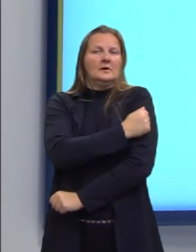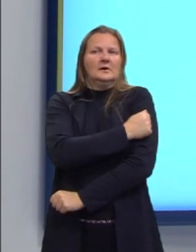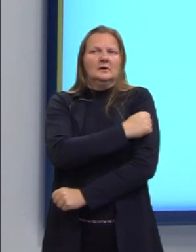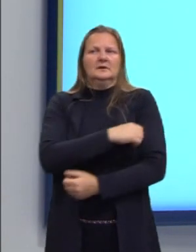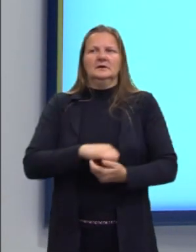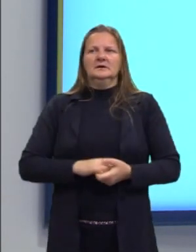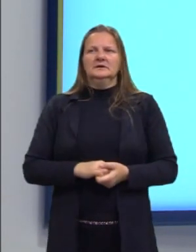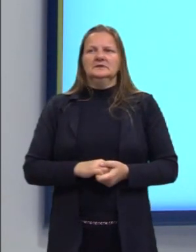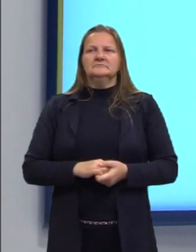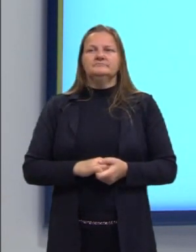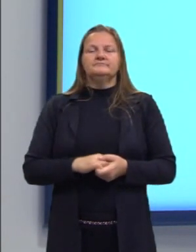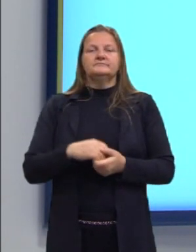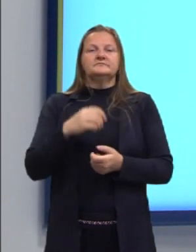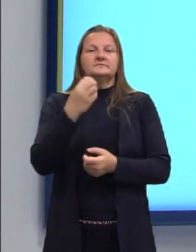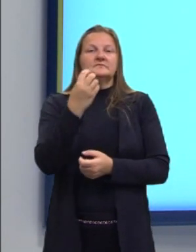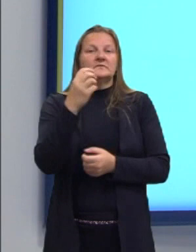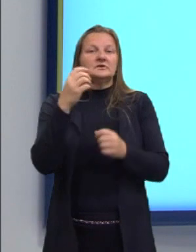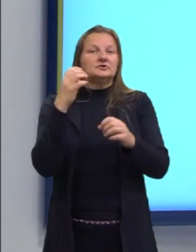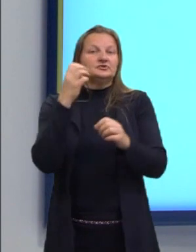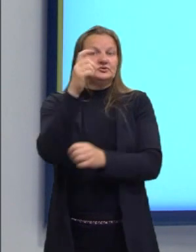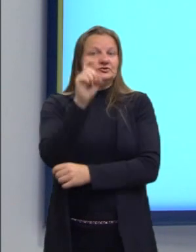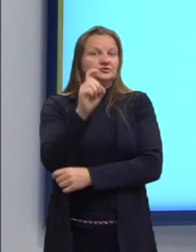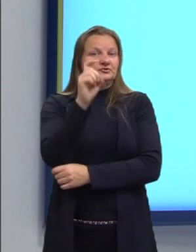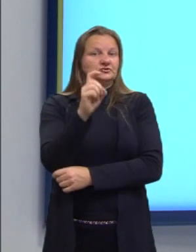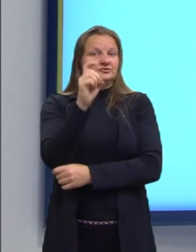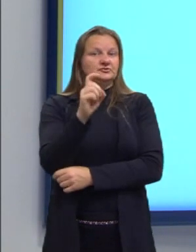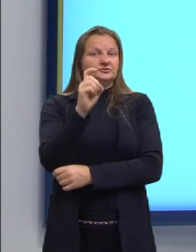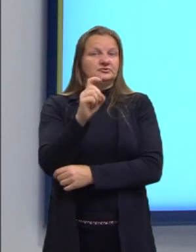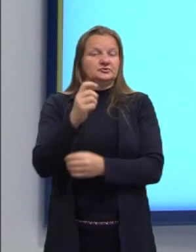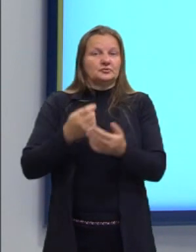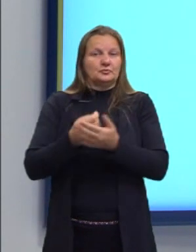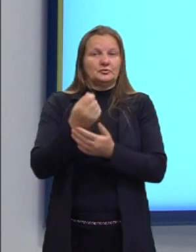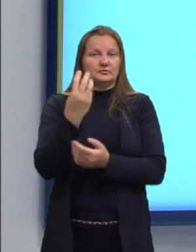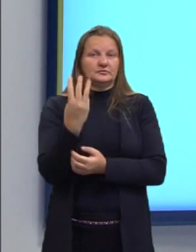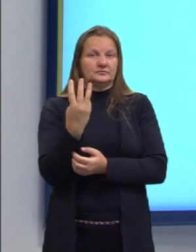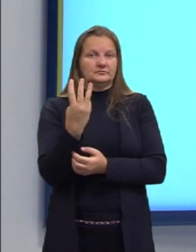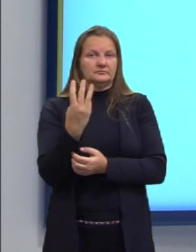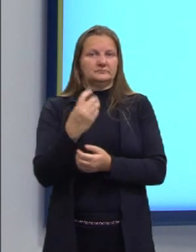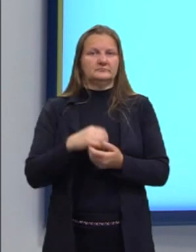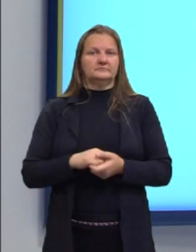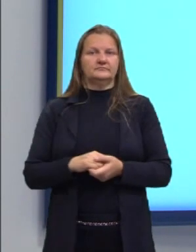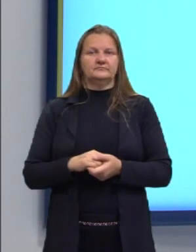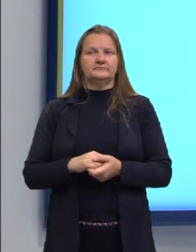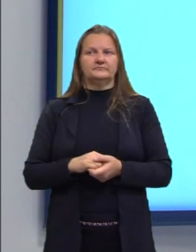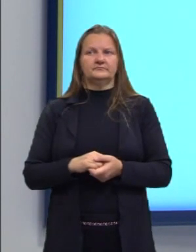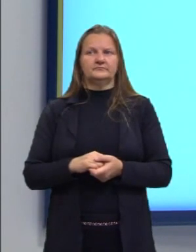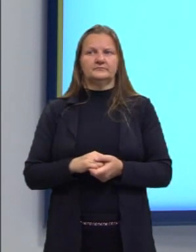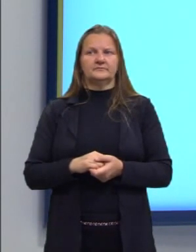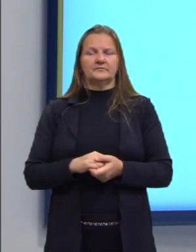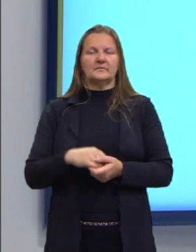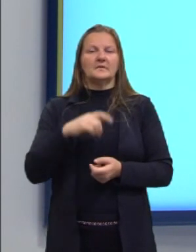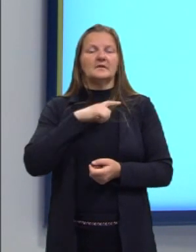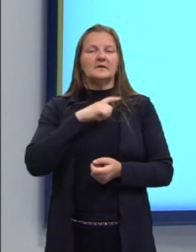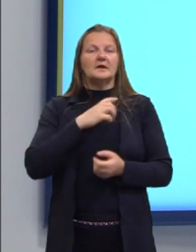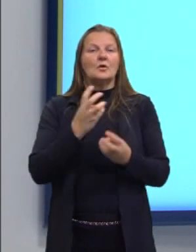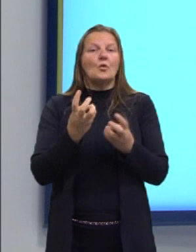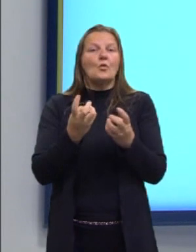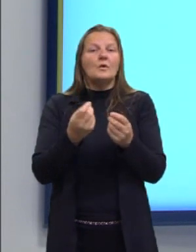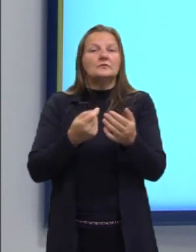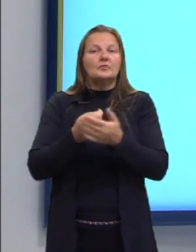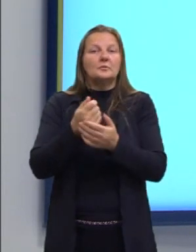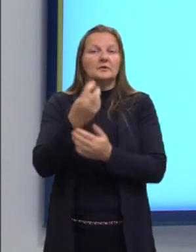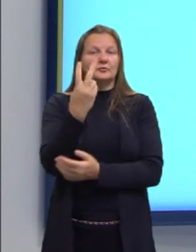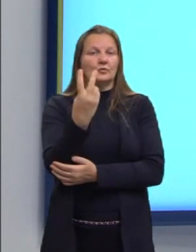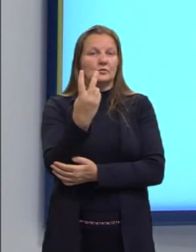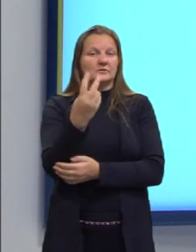tenho a quantidade total, que comprou três bilhetes, que daí foi X. Nós temos a quantidade que comprou ali